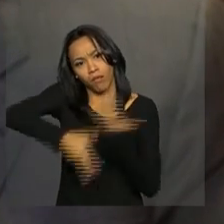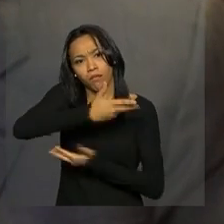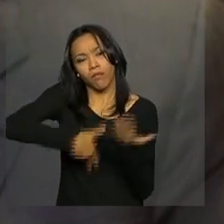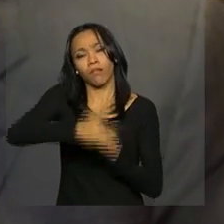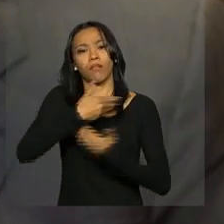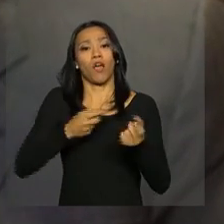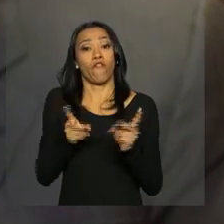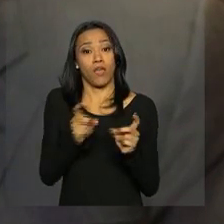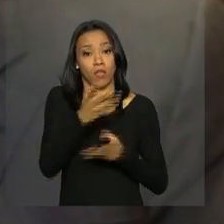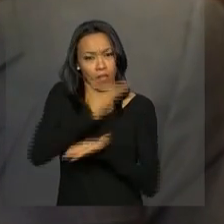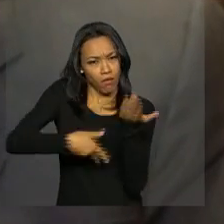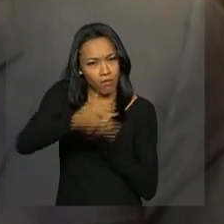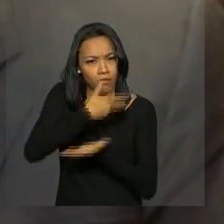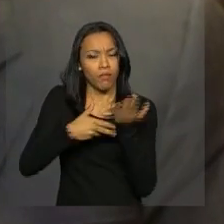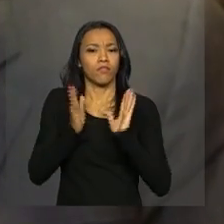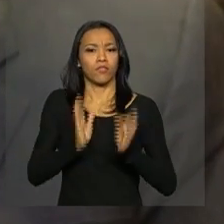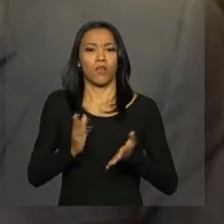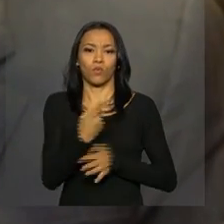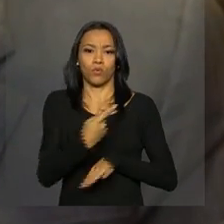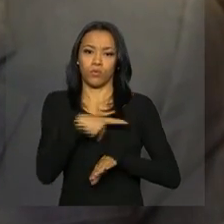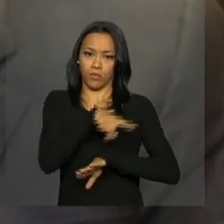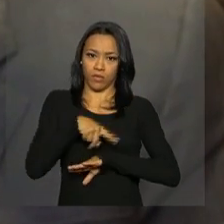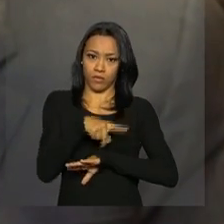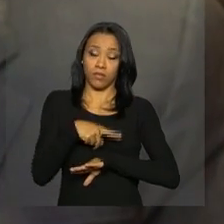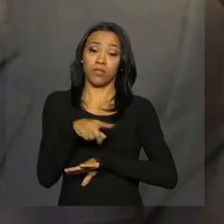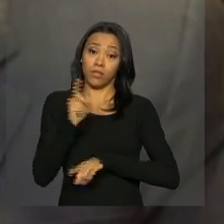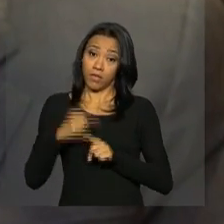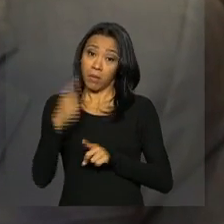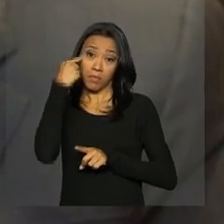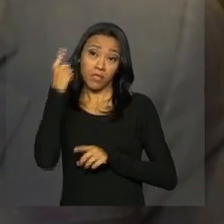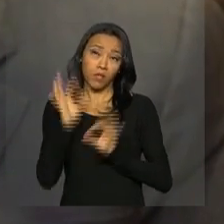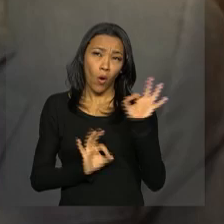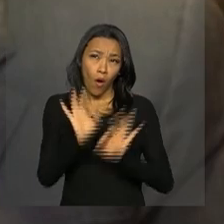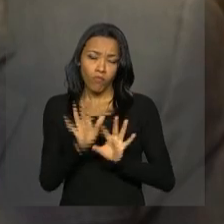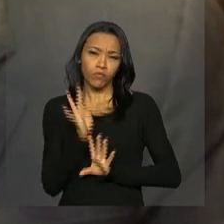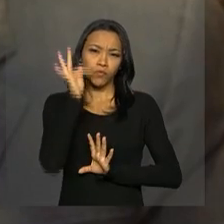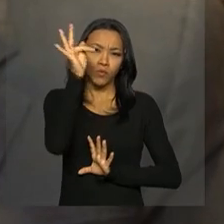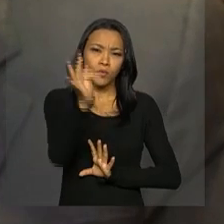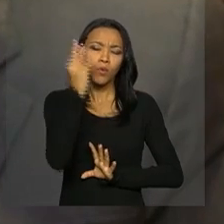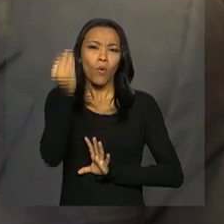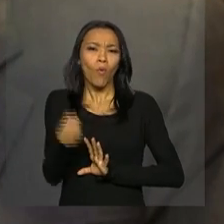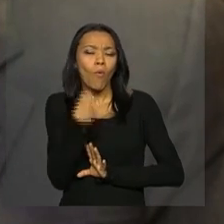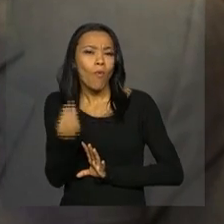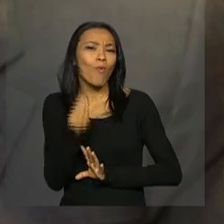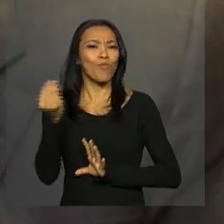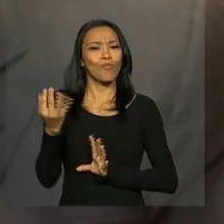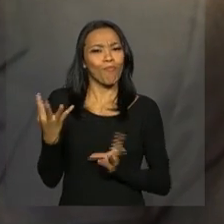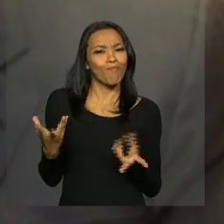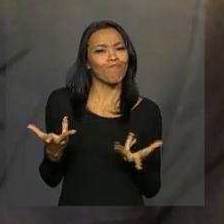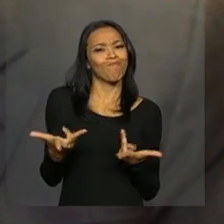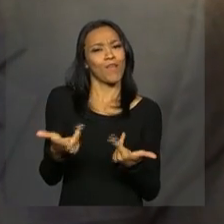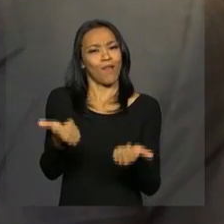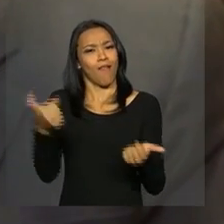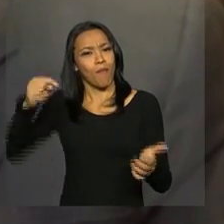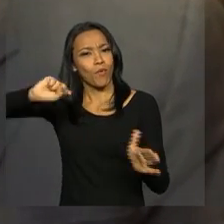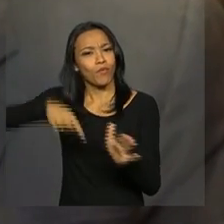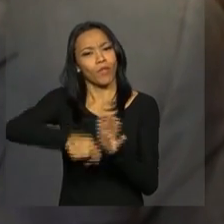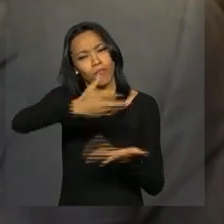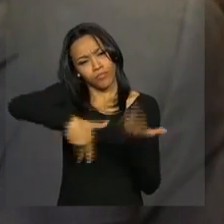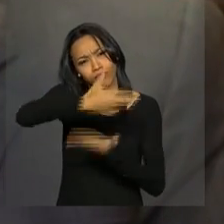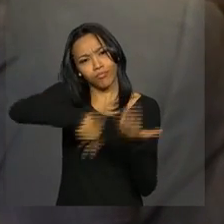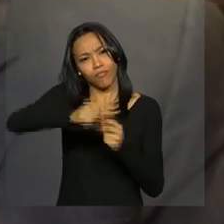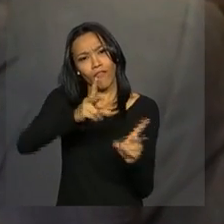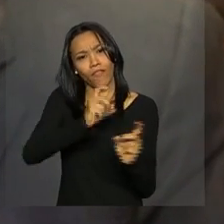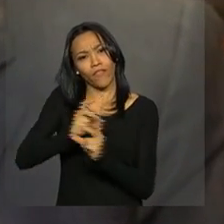recíprocos, de comércio, e também de prospecção, produção para o futuro, de como podemos aumentar, incrementar, aprofundar, ainda mais esse comércio,